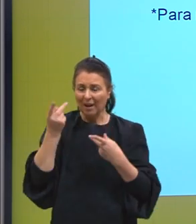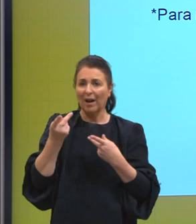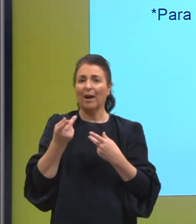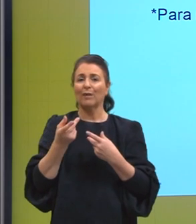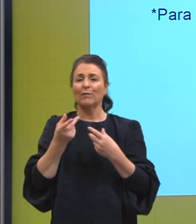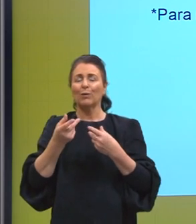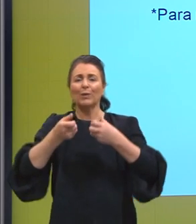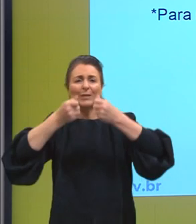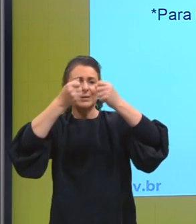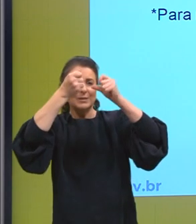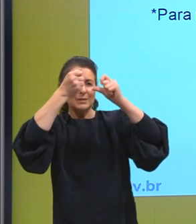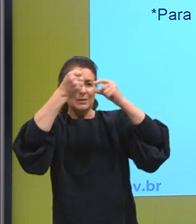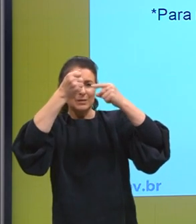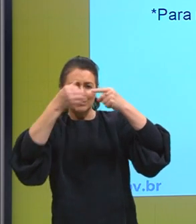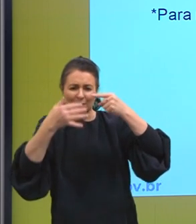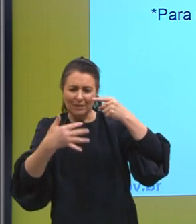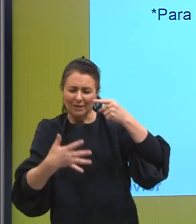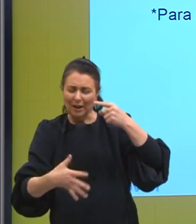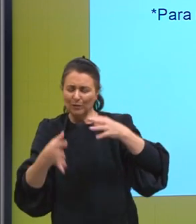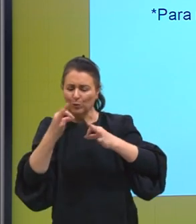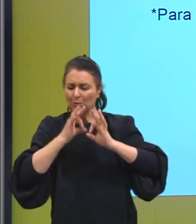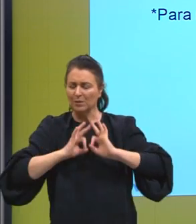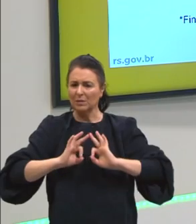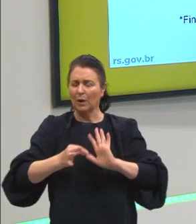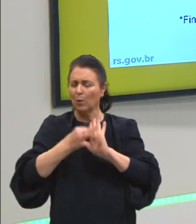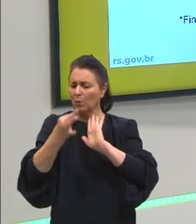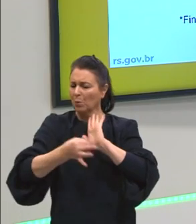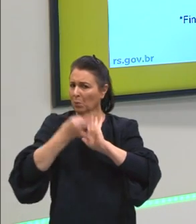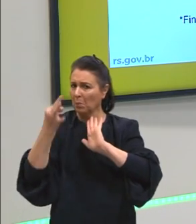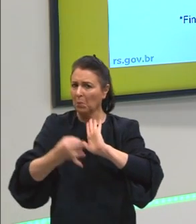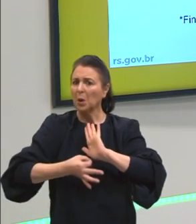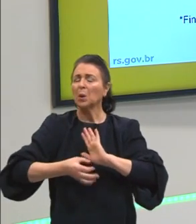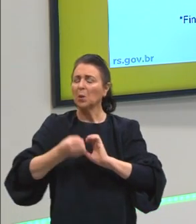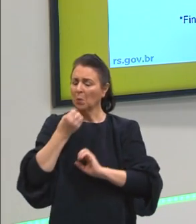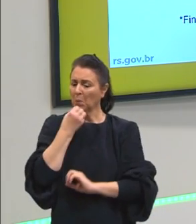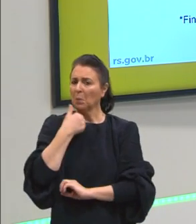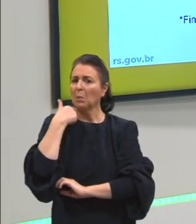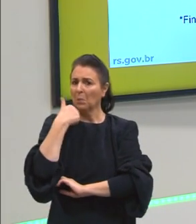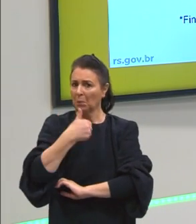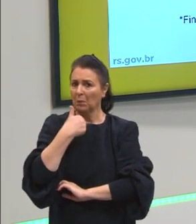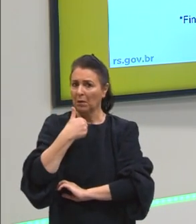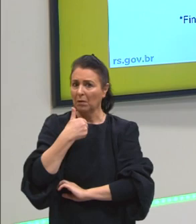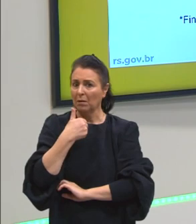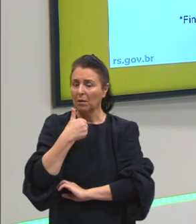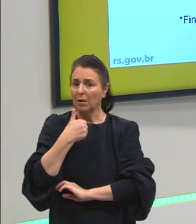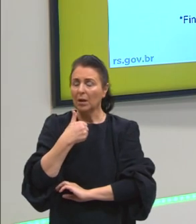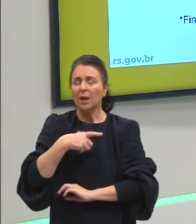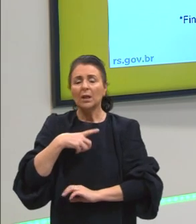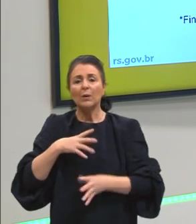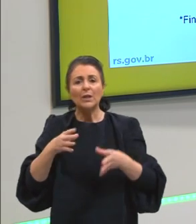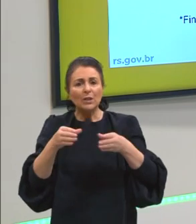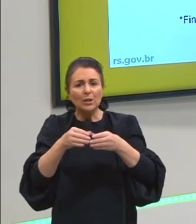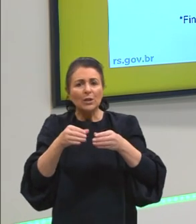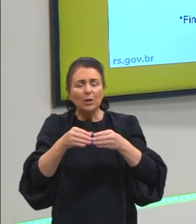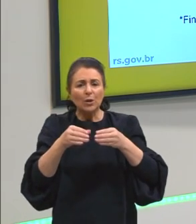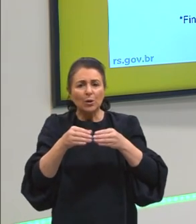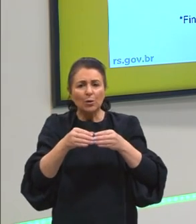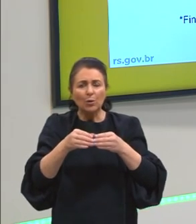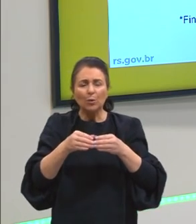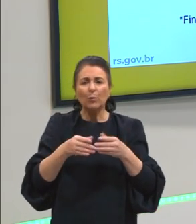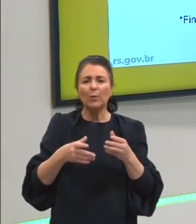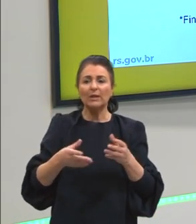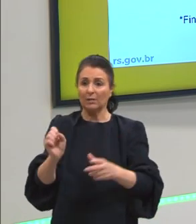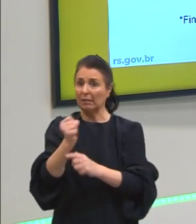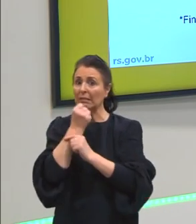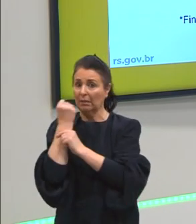justificar tudo e ganhar as discussões nesse aspecto. E aí os sofistas se argumentam disso e vendem essa teoria,